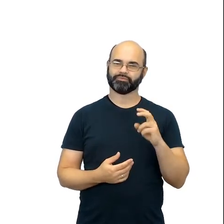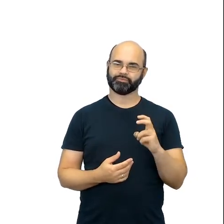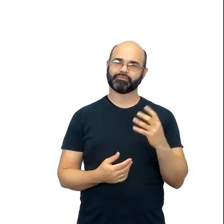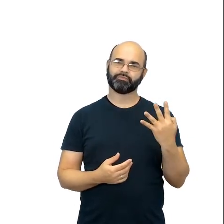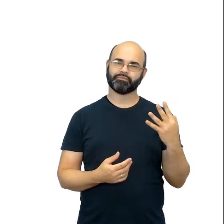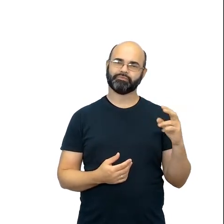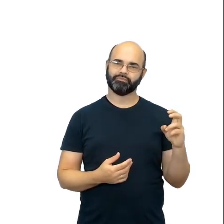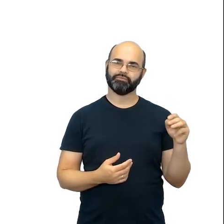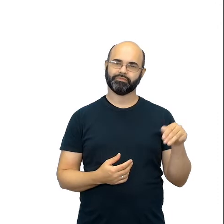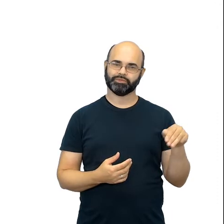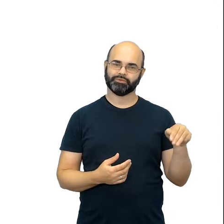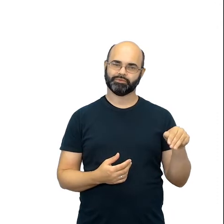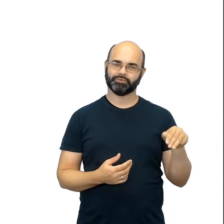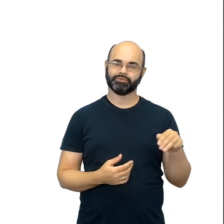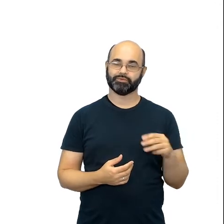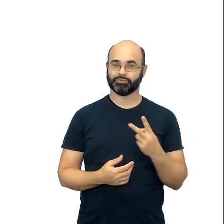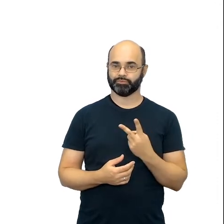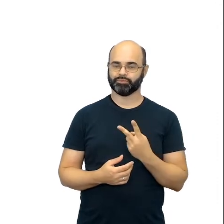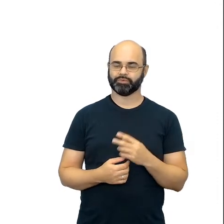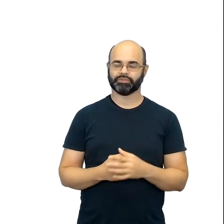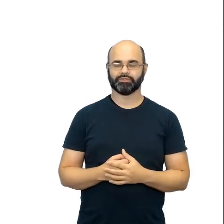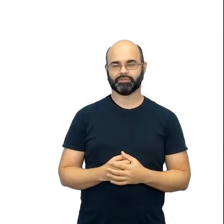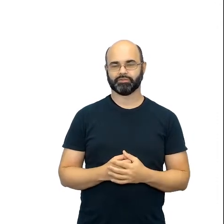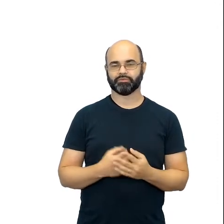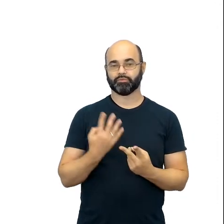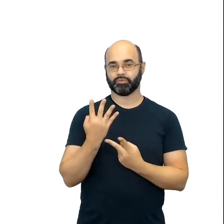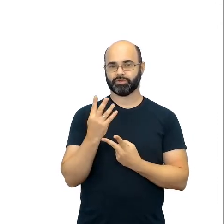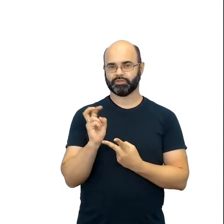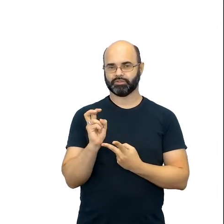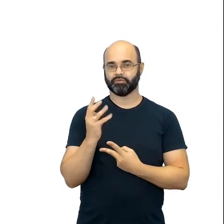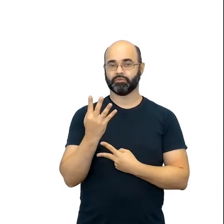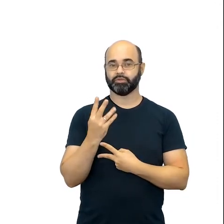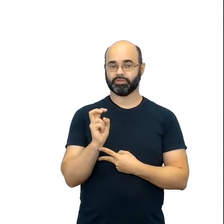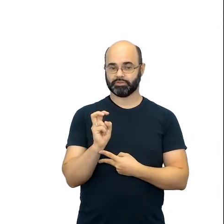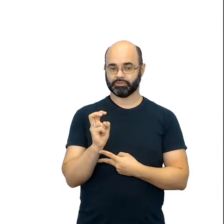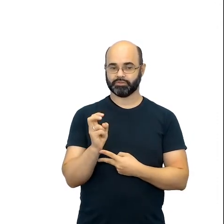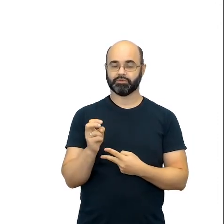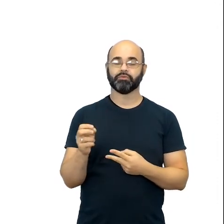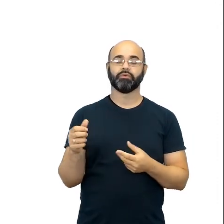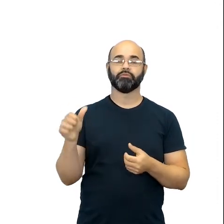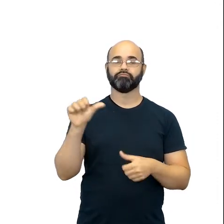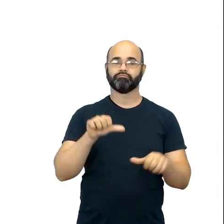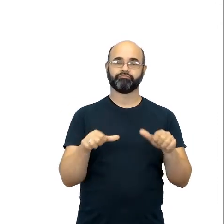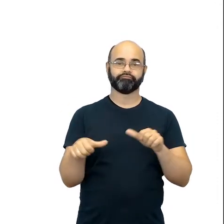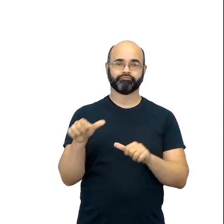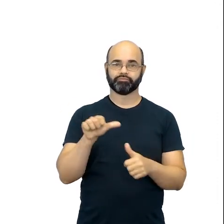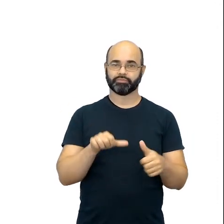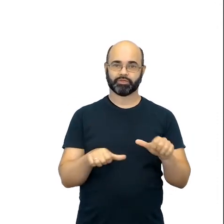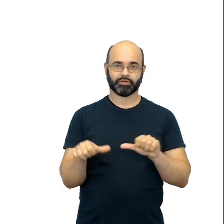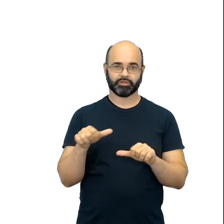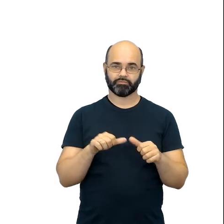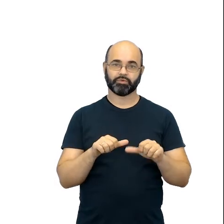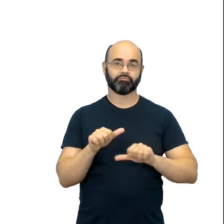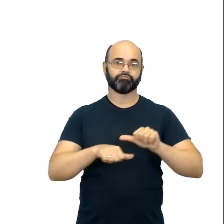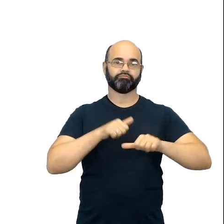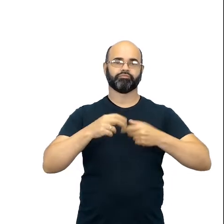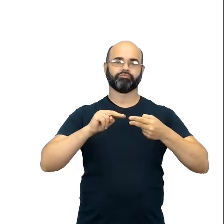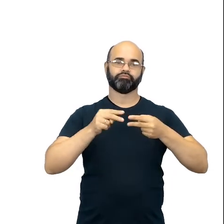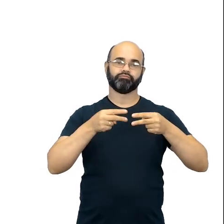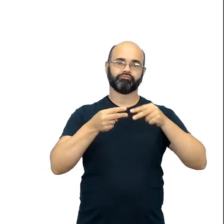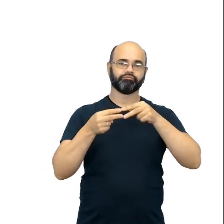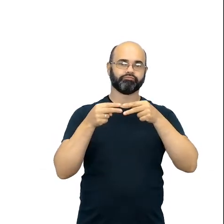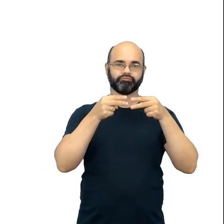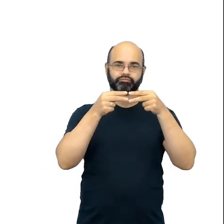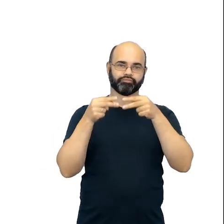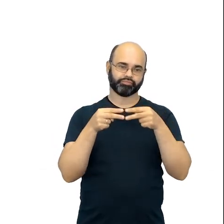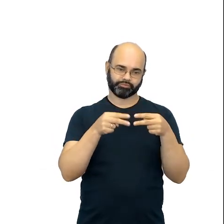na previsão, vocês trabalhariam com transformações químicas e as ligações. Depois, passariam para mais